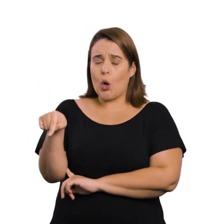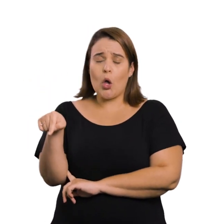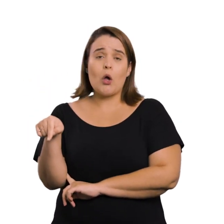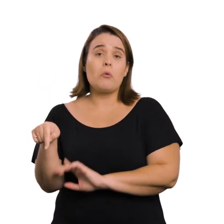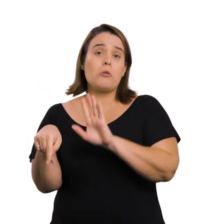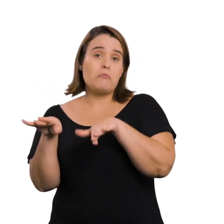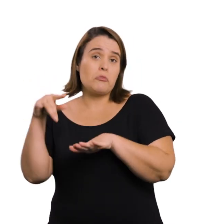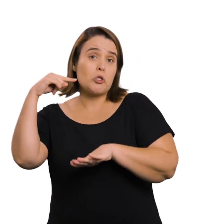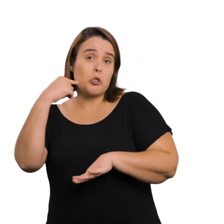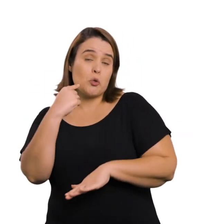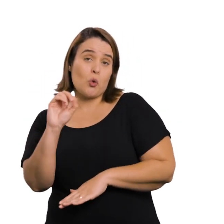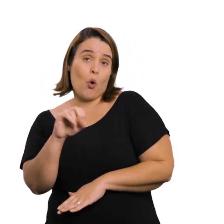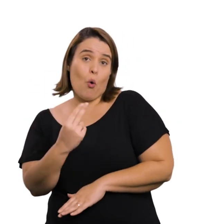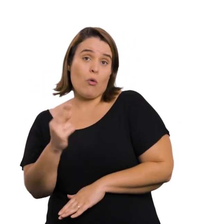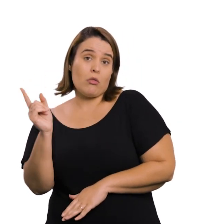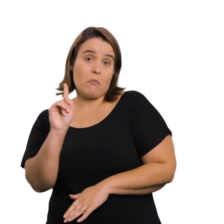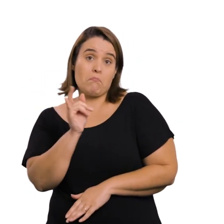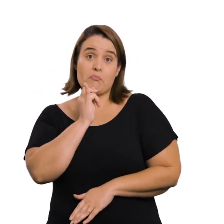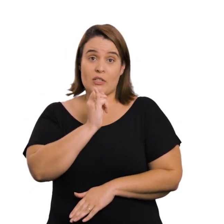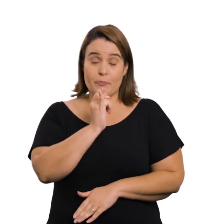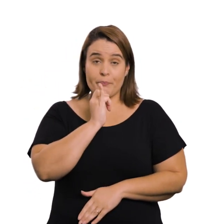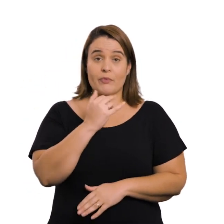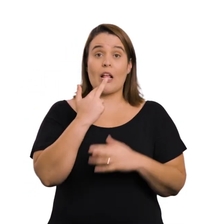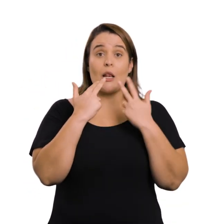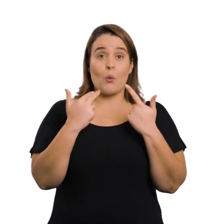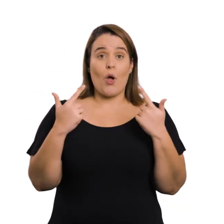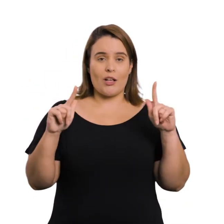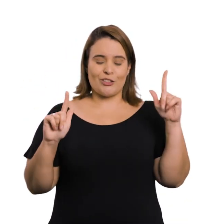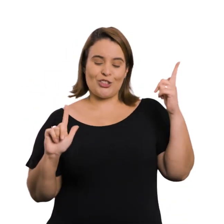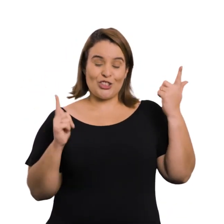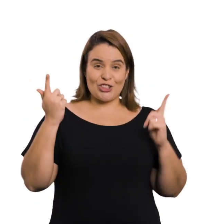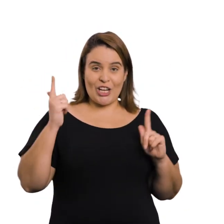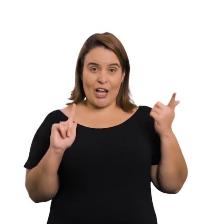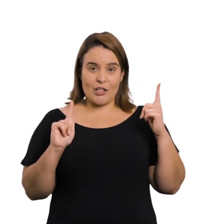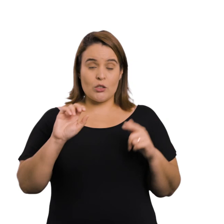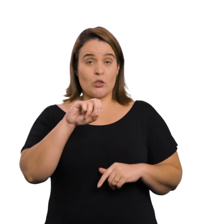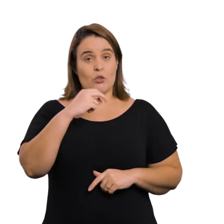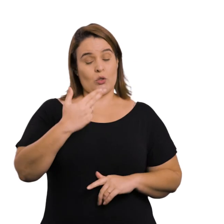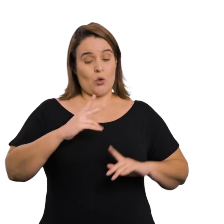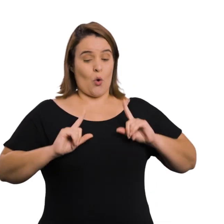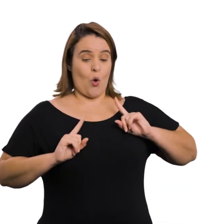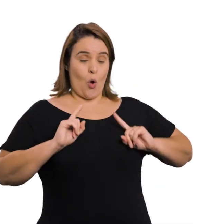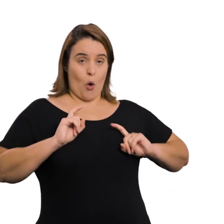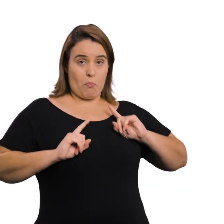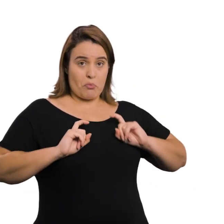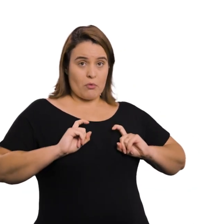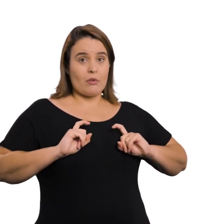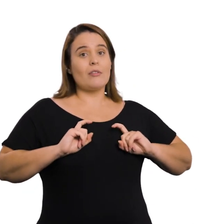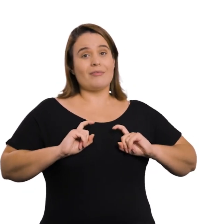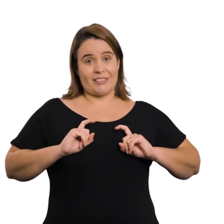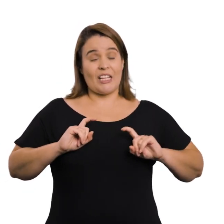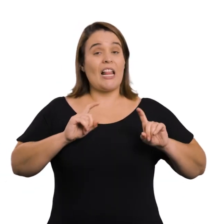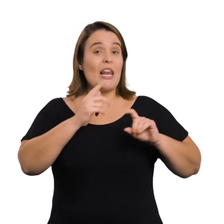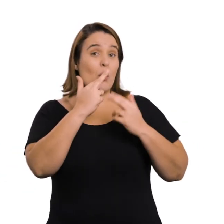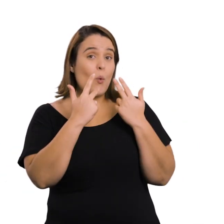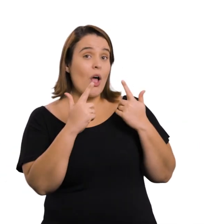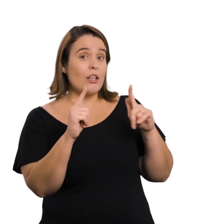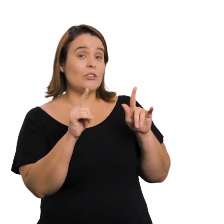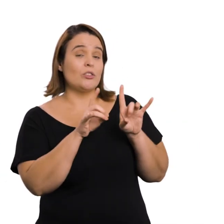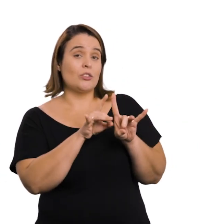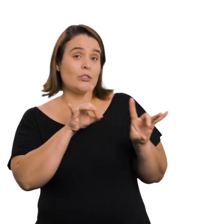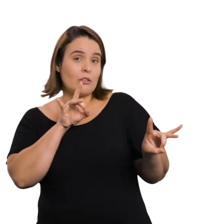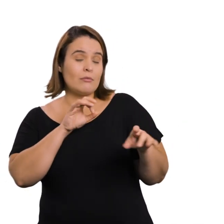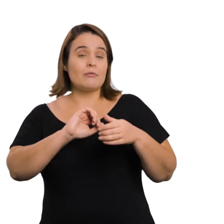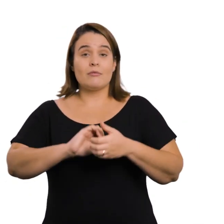formas de linguagem envolvendo ou não pessoas surdas Como a linguagem gestual e a corporal A linguagem